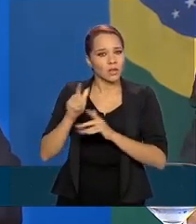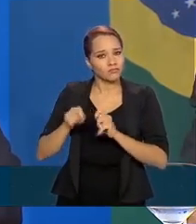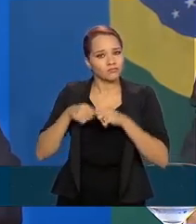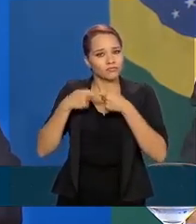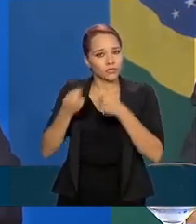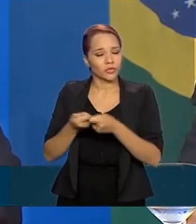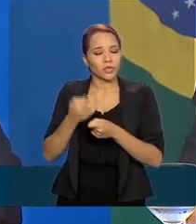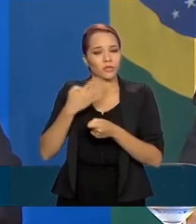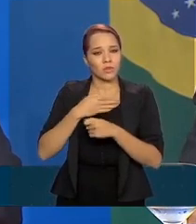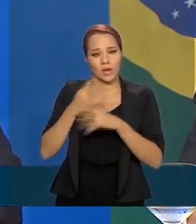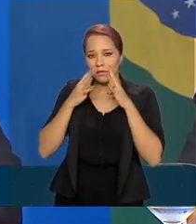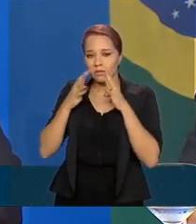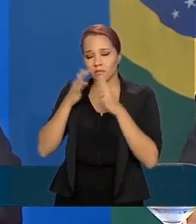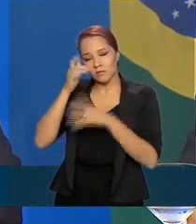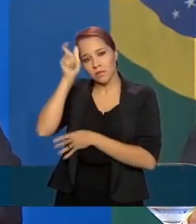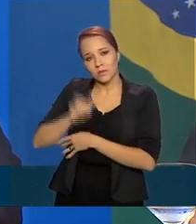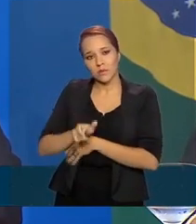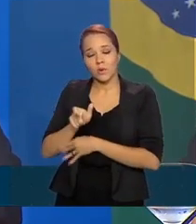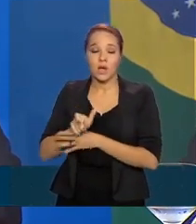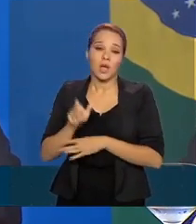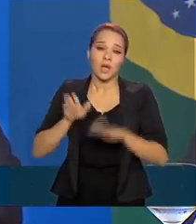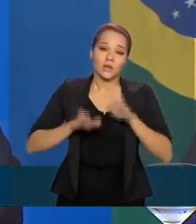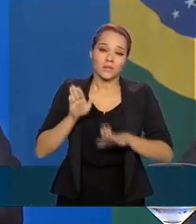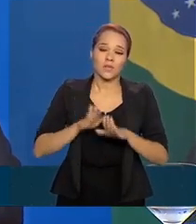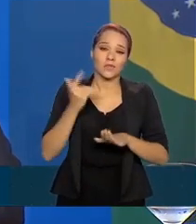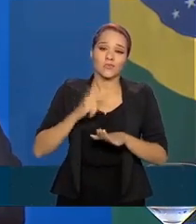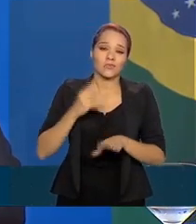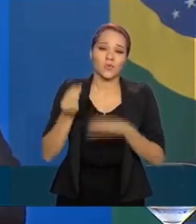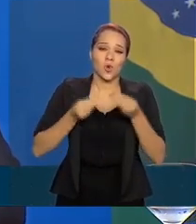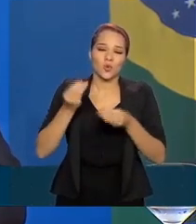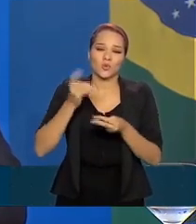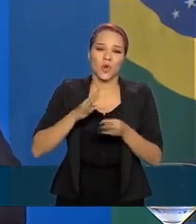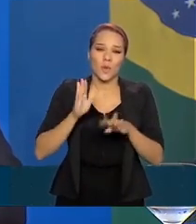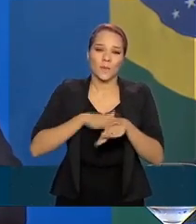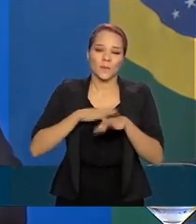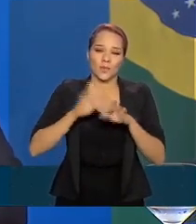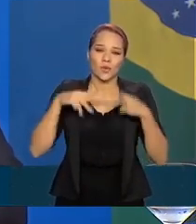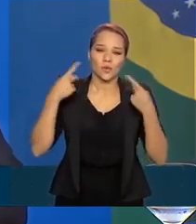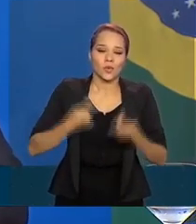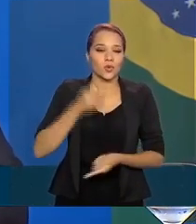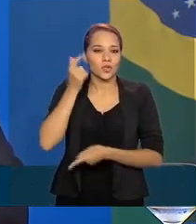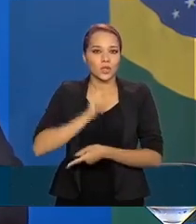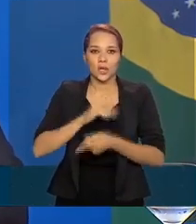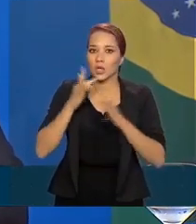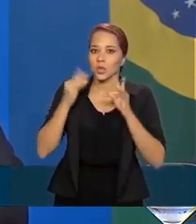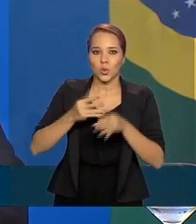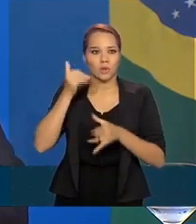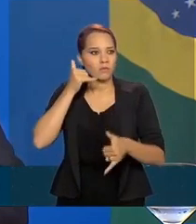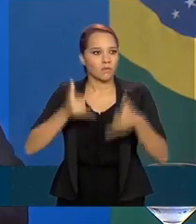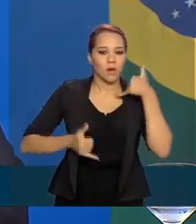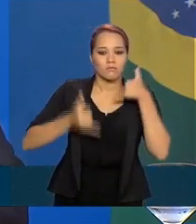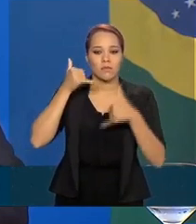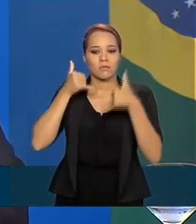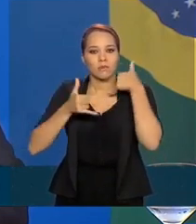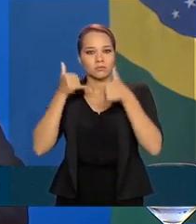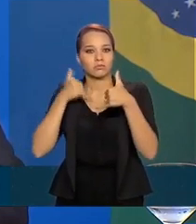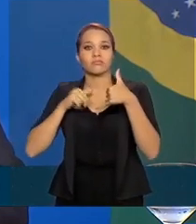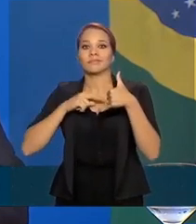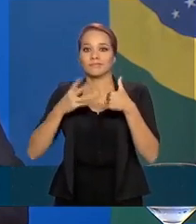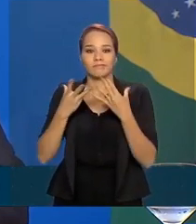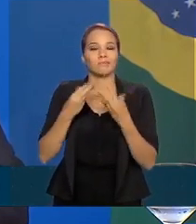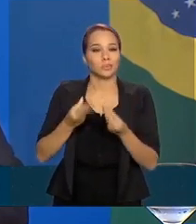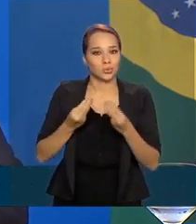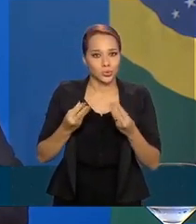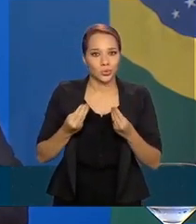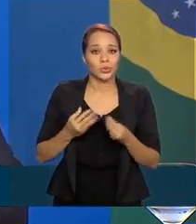essas situações. Muitas vezes ele não é suficiente em termos humanos de conseguir atender a todas as ligações que são feitas,